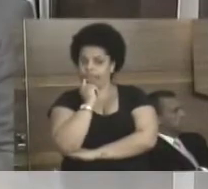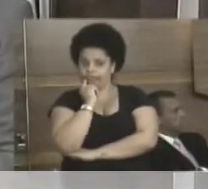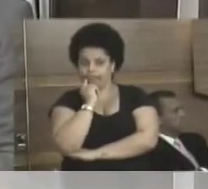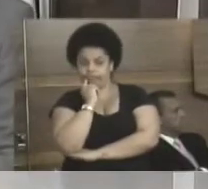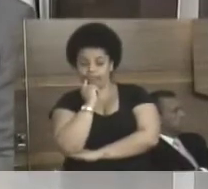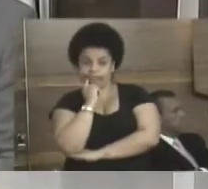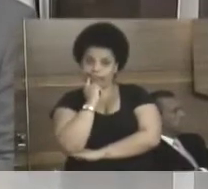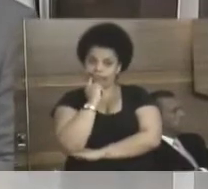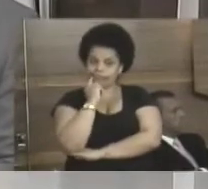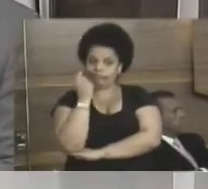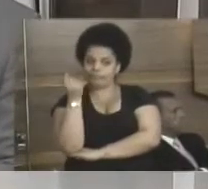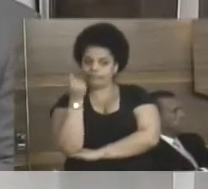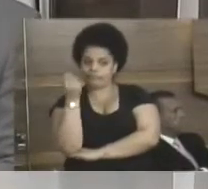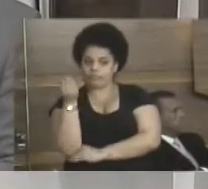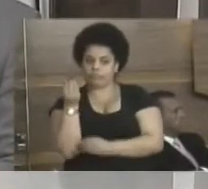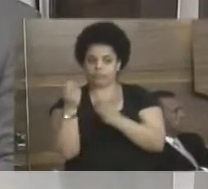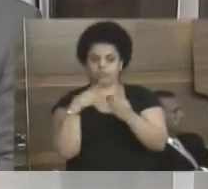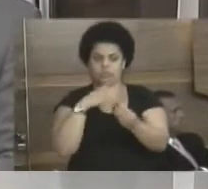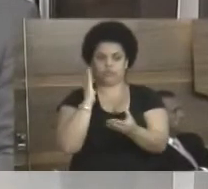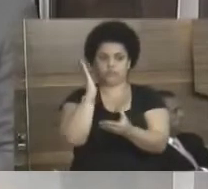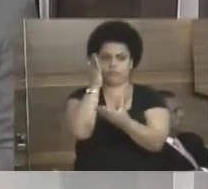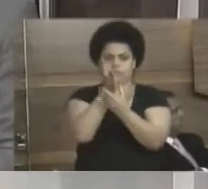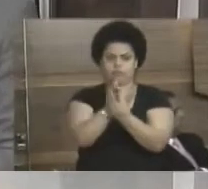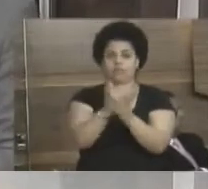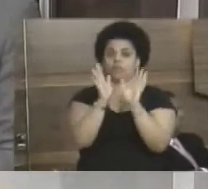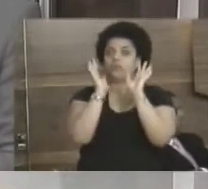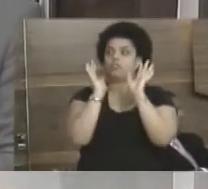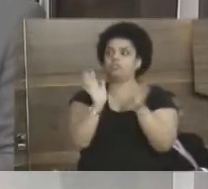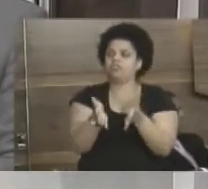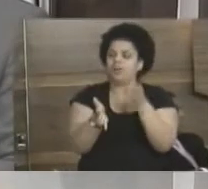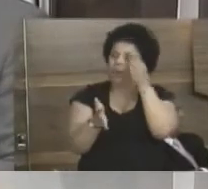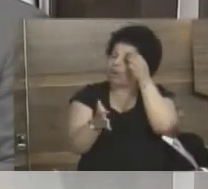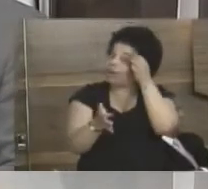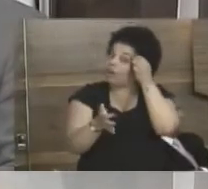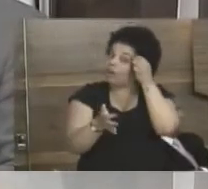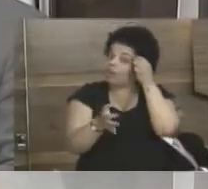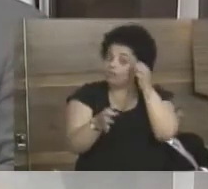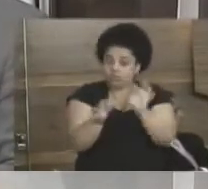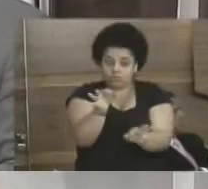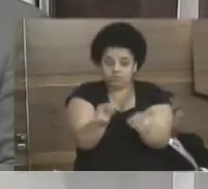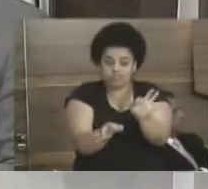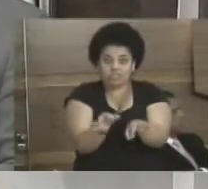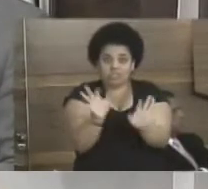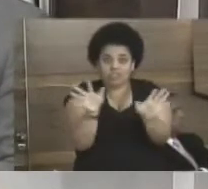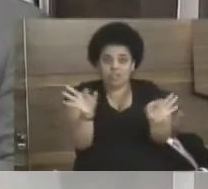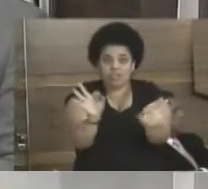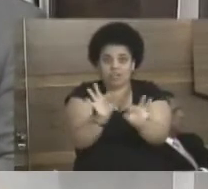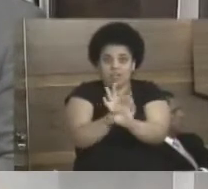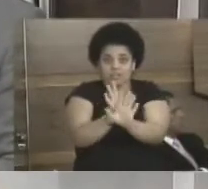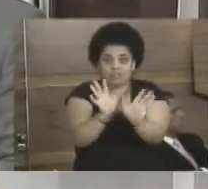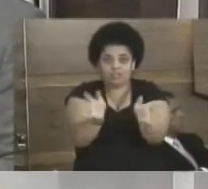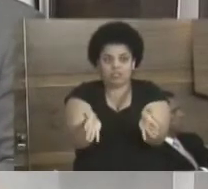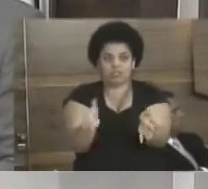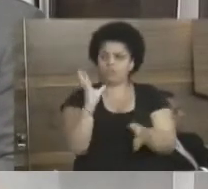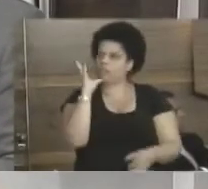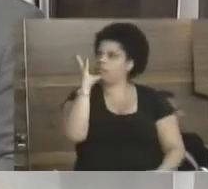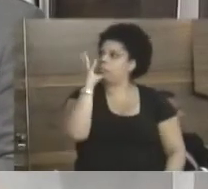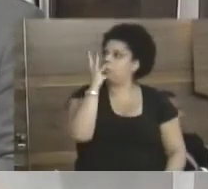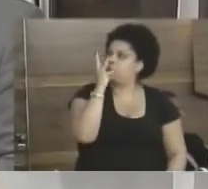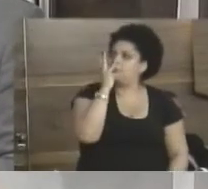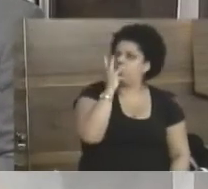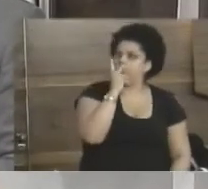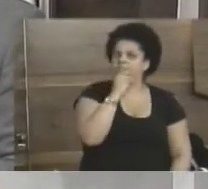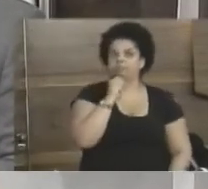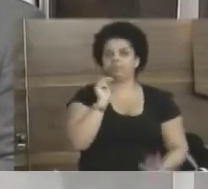Algumas desses processos já foram, inclusive, transitados e julgados na justiça. A justiça demorou tanto